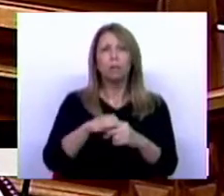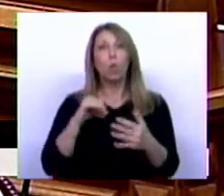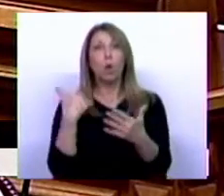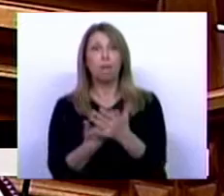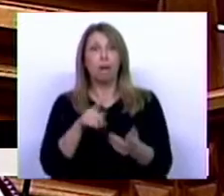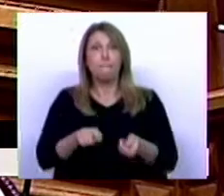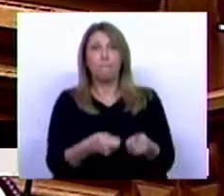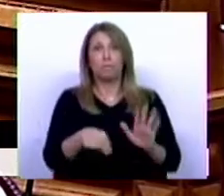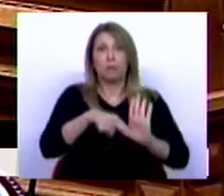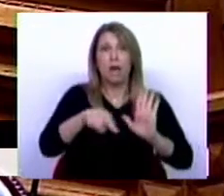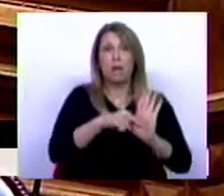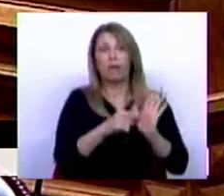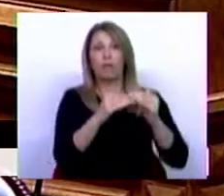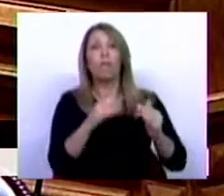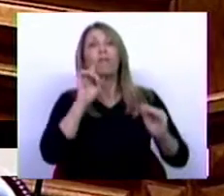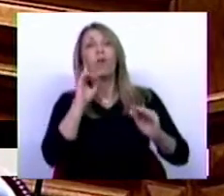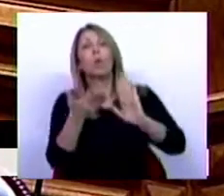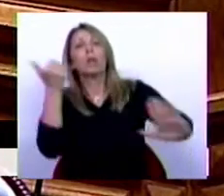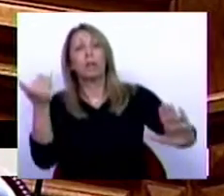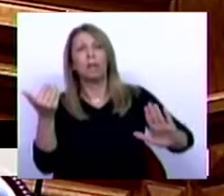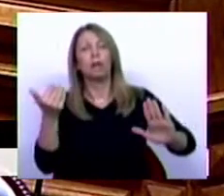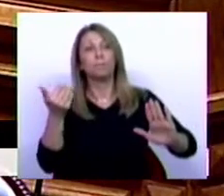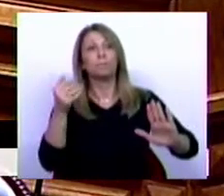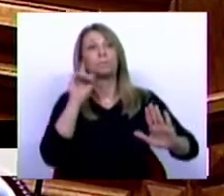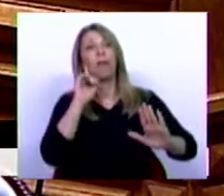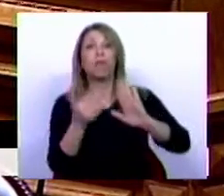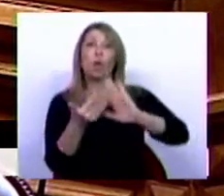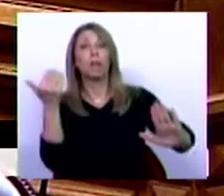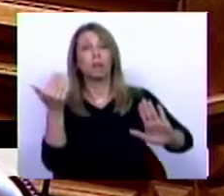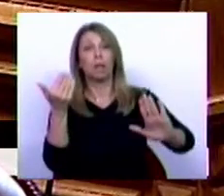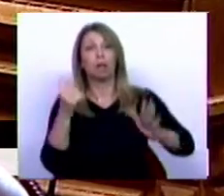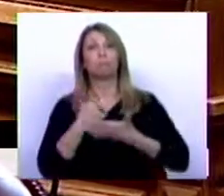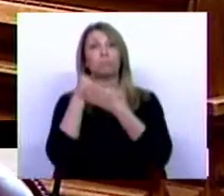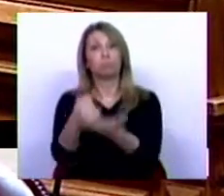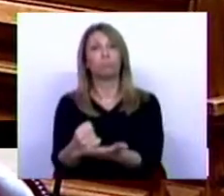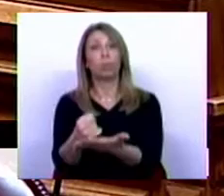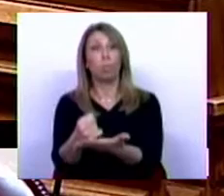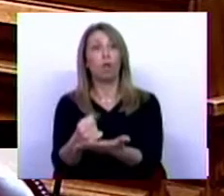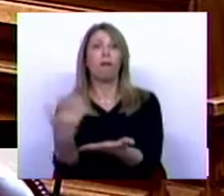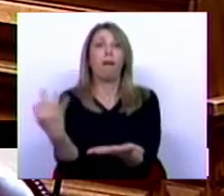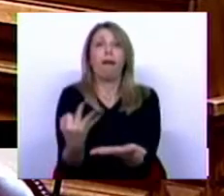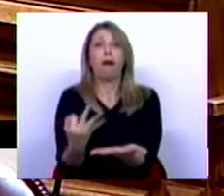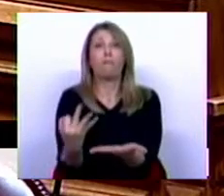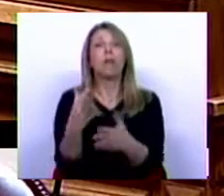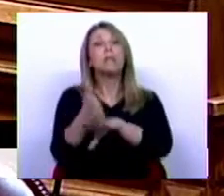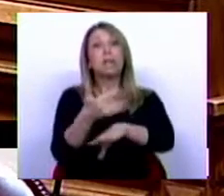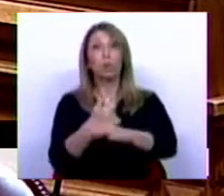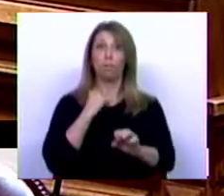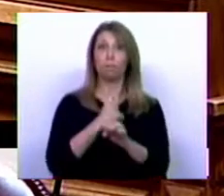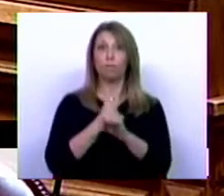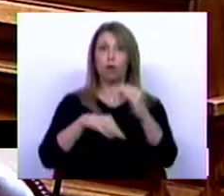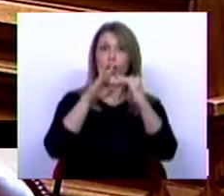dos empregadores e desvalorizando o seu contributo para dar força setorial aos trabalhadores, à